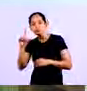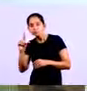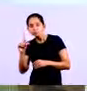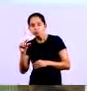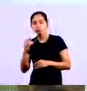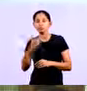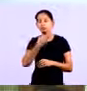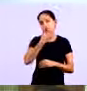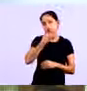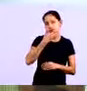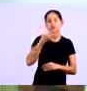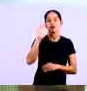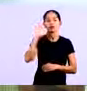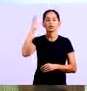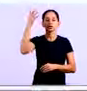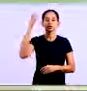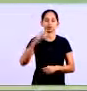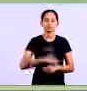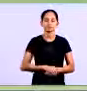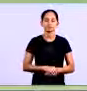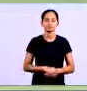está em estoque né